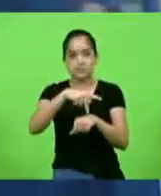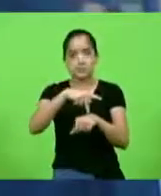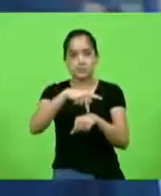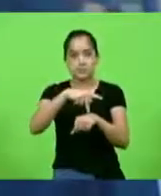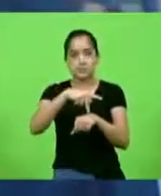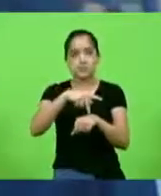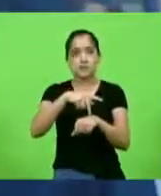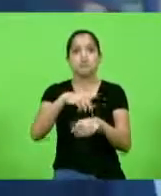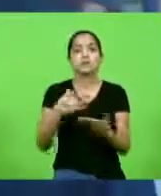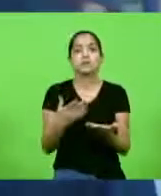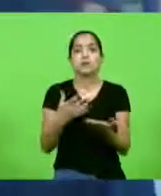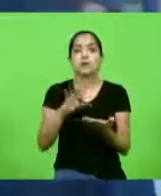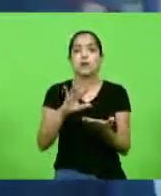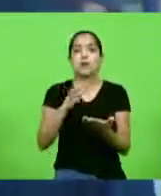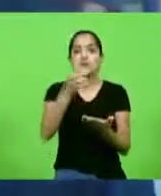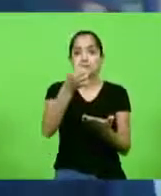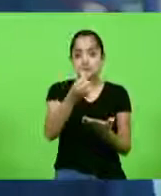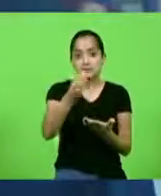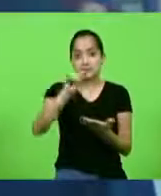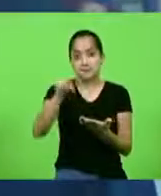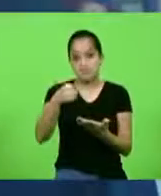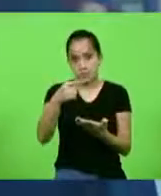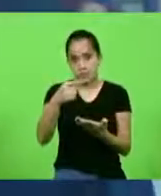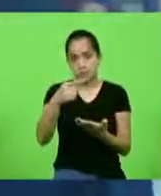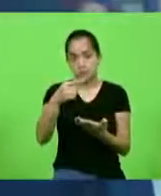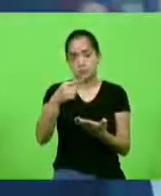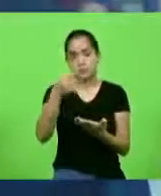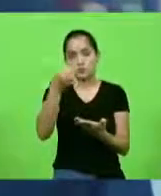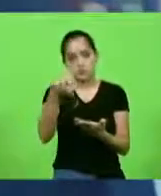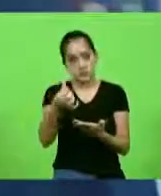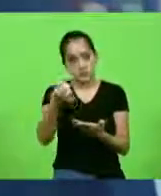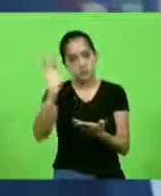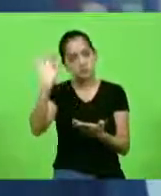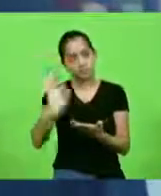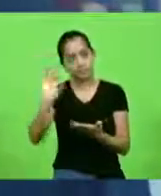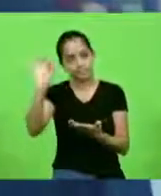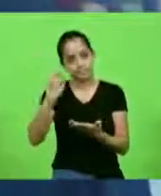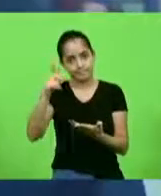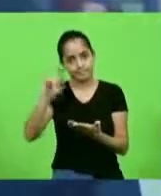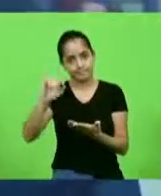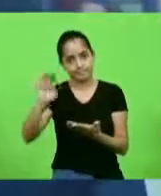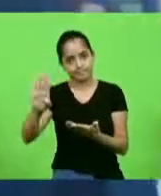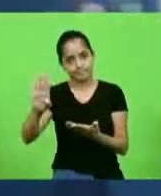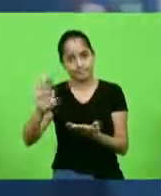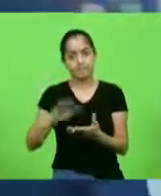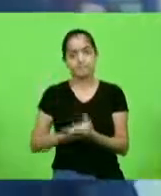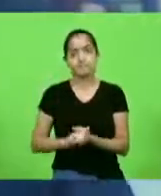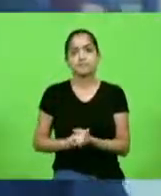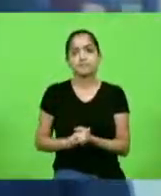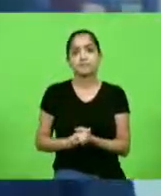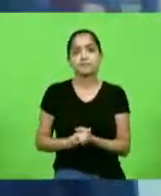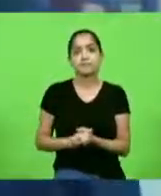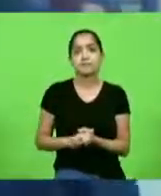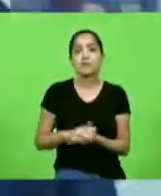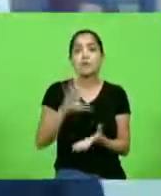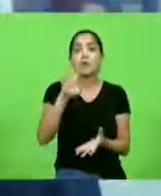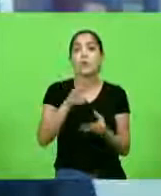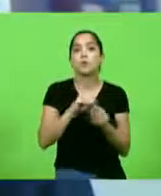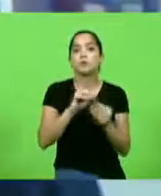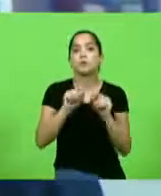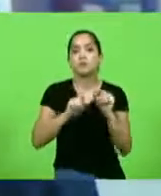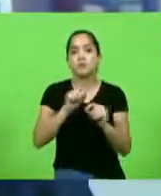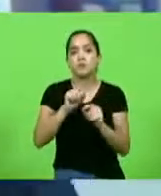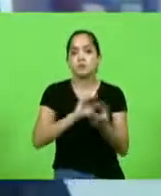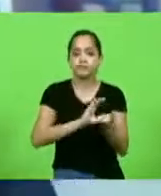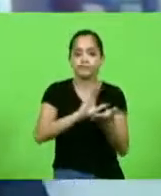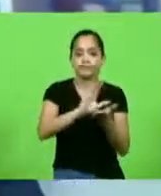OCDE é de 6,6% do PIB. Uma coisa aí, né? Conclusão, o financiamento